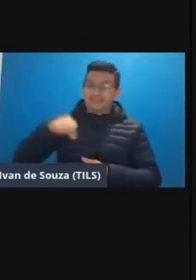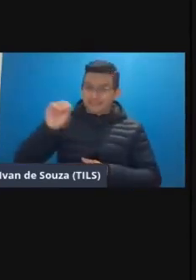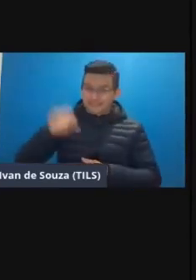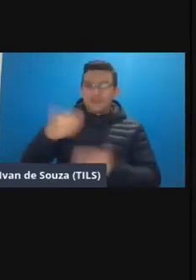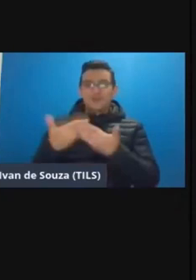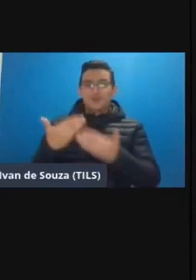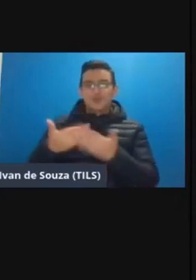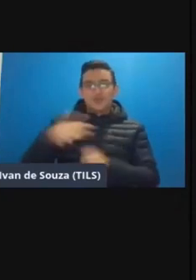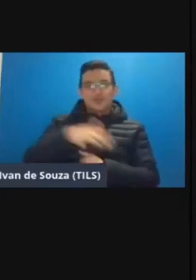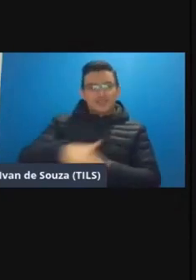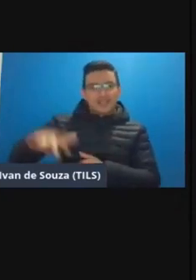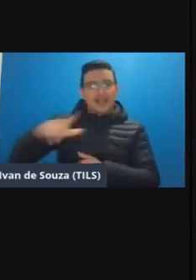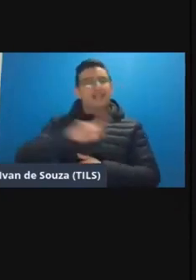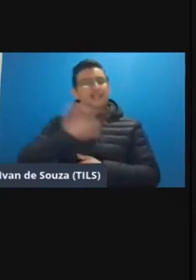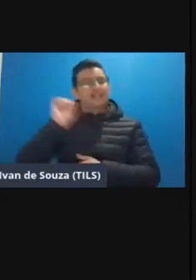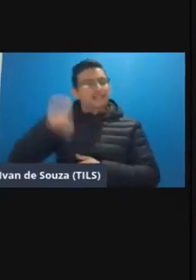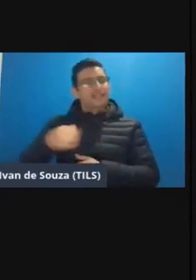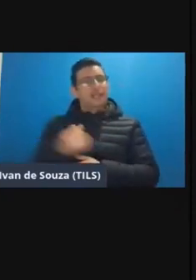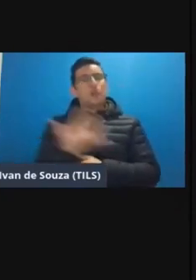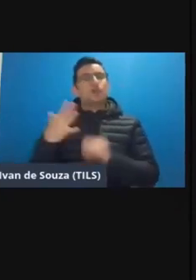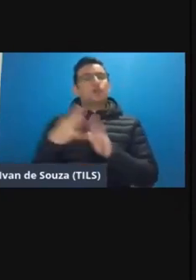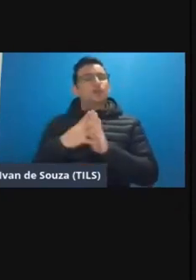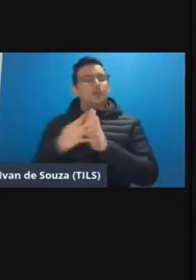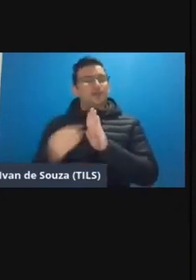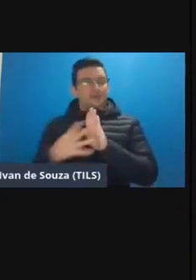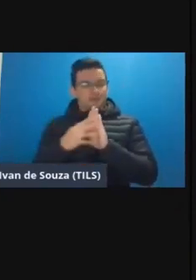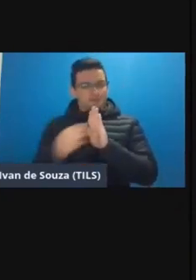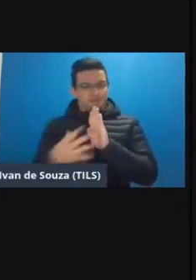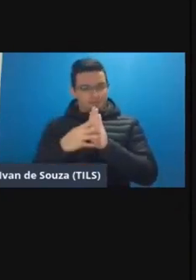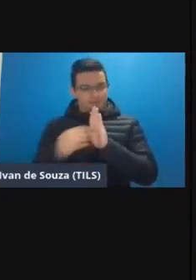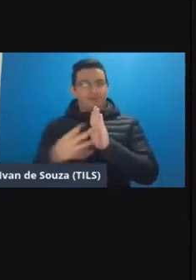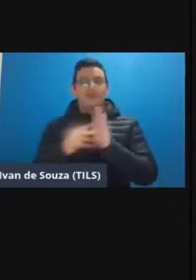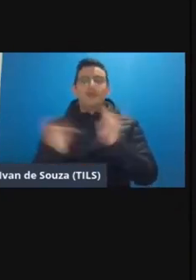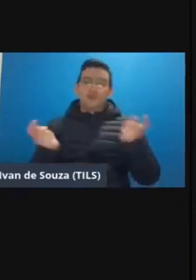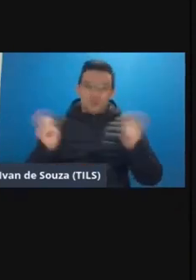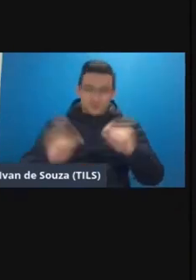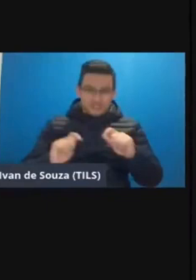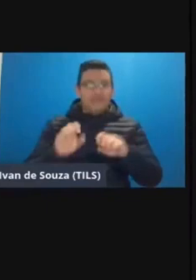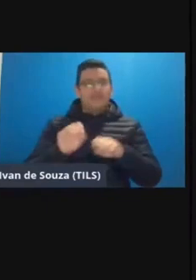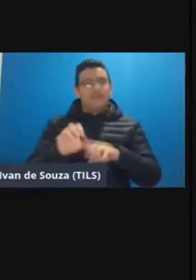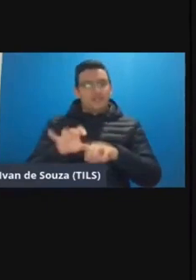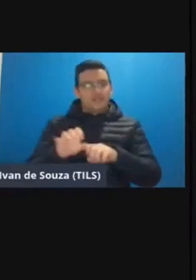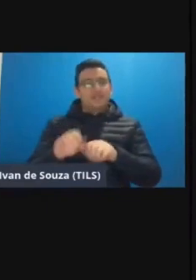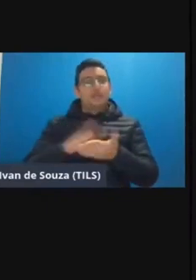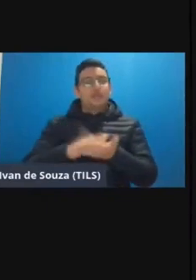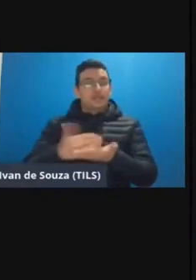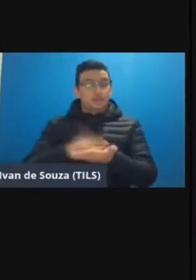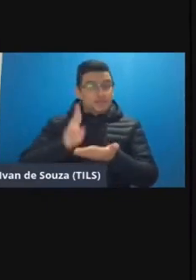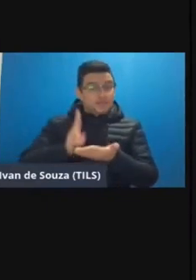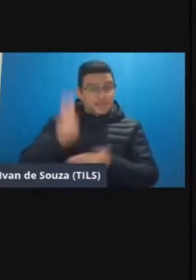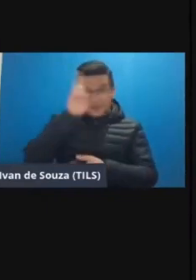da área eles eles trazem sim alguns modelos né é possíveis para o ensino híbrido né sempre